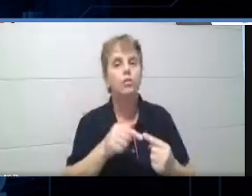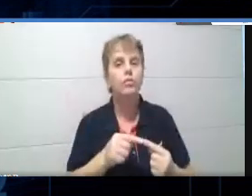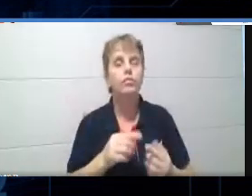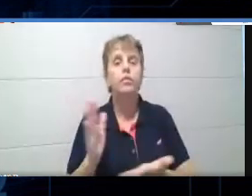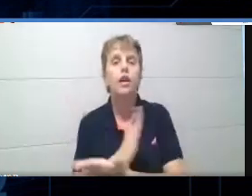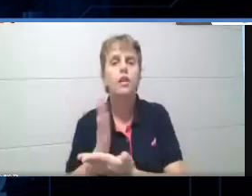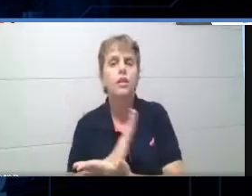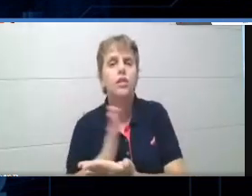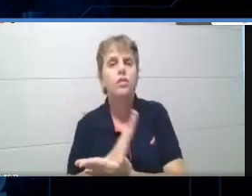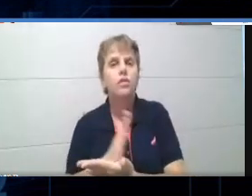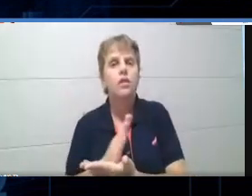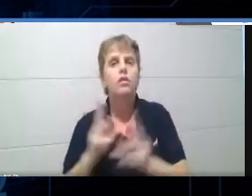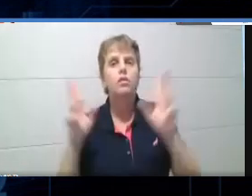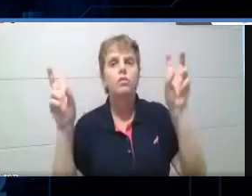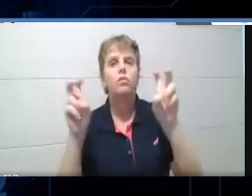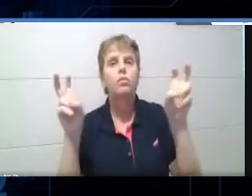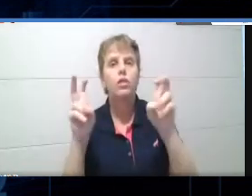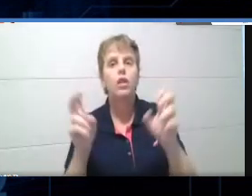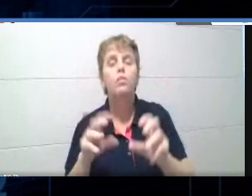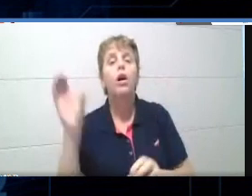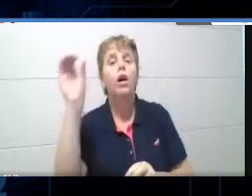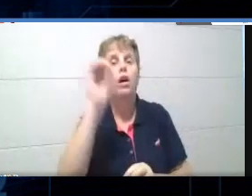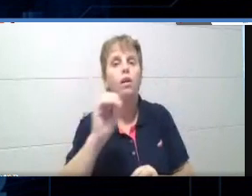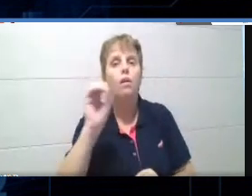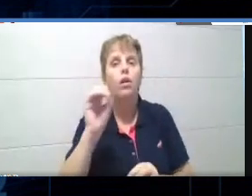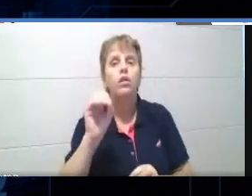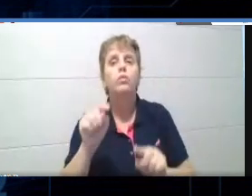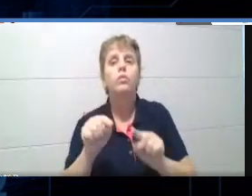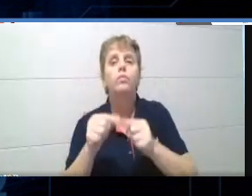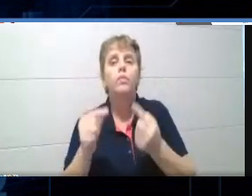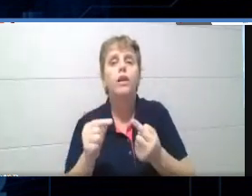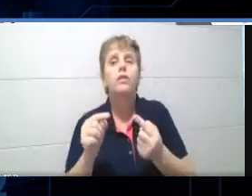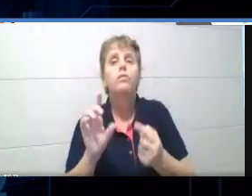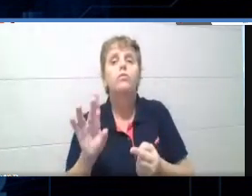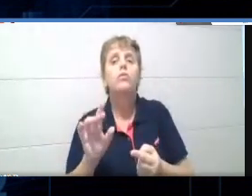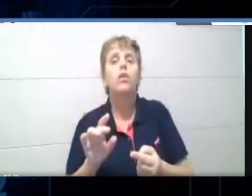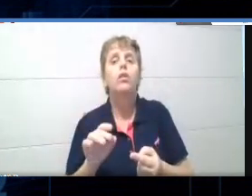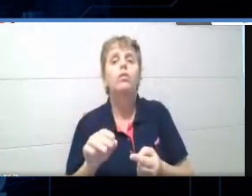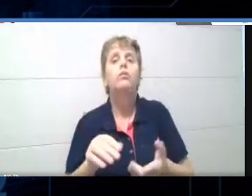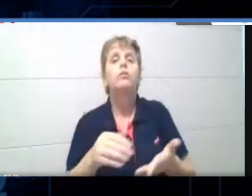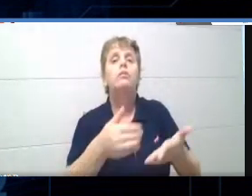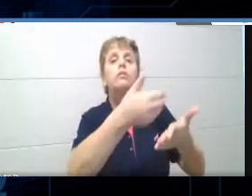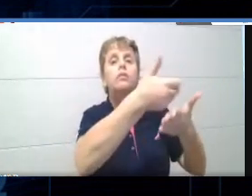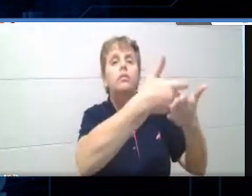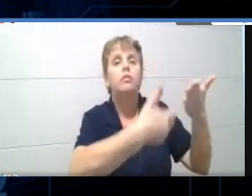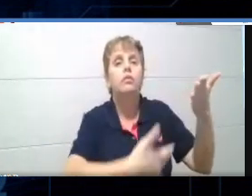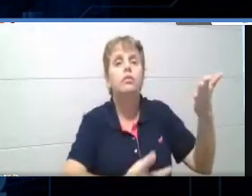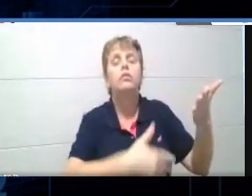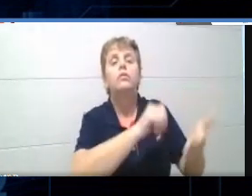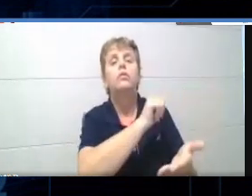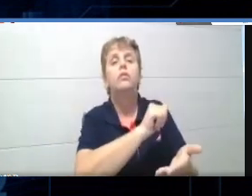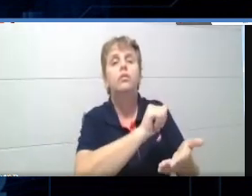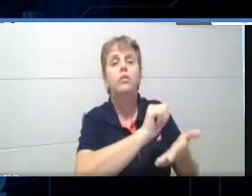massa e você colocou uma lista de exercícios para ele fazer, né, então será que não tem uma revista para ele tirar os verbos, por exemplo?